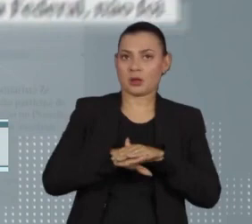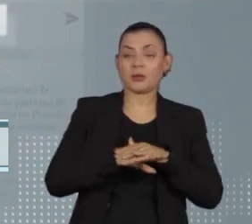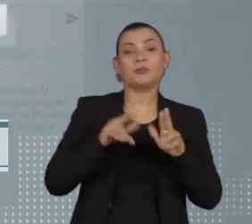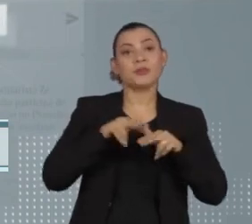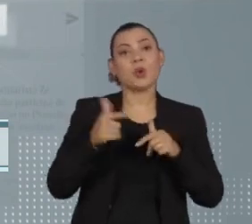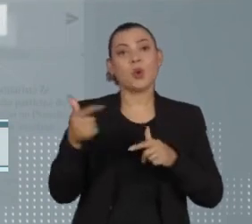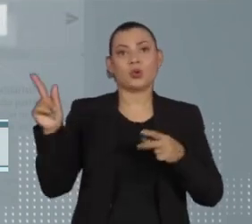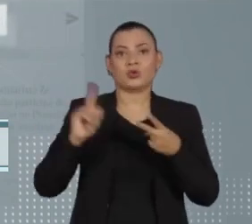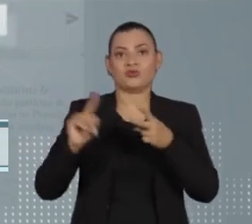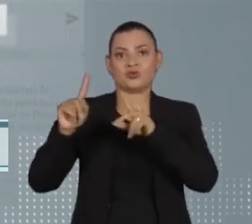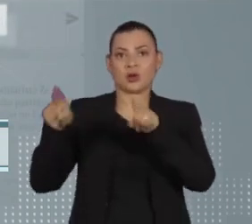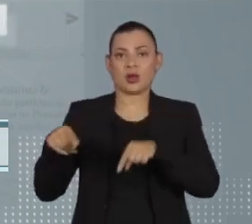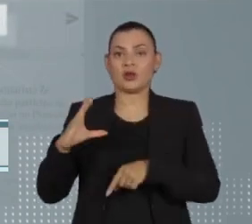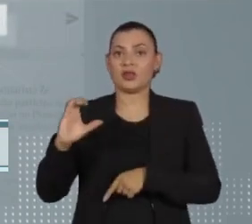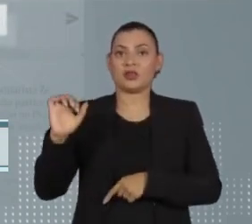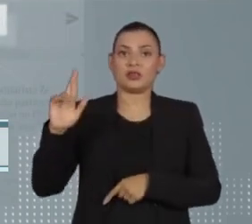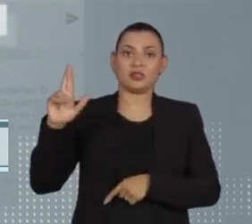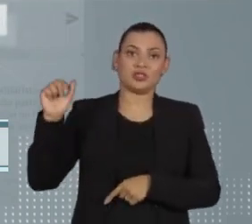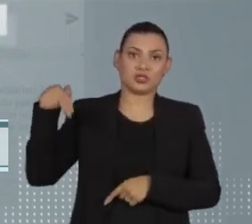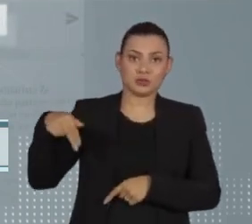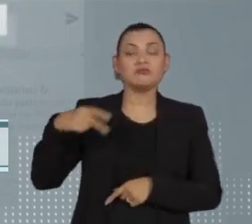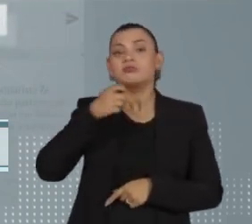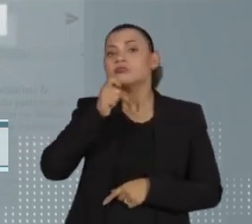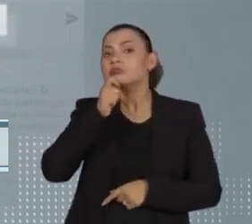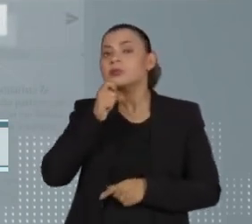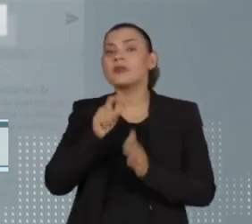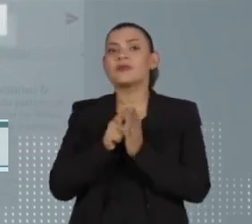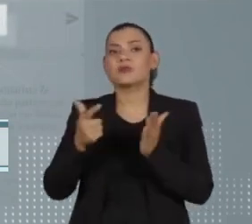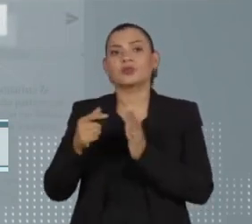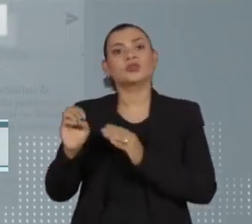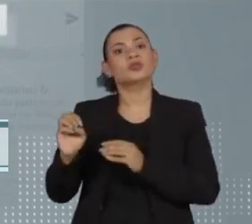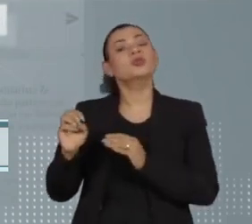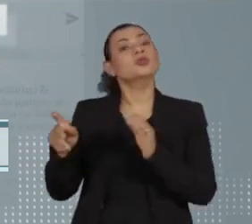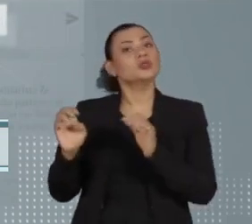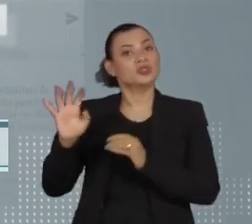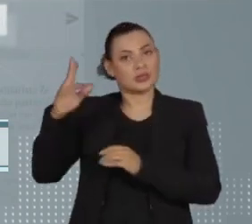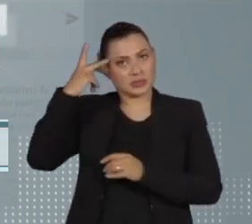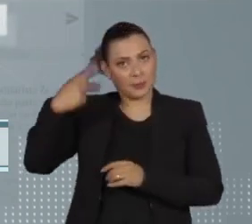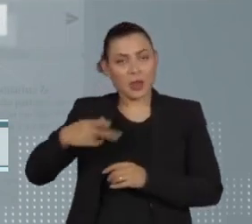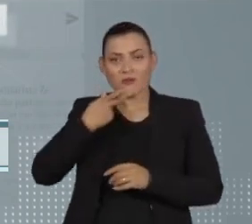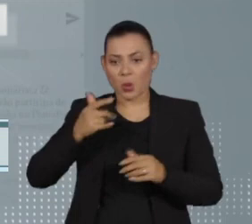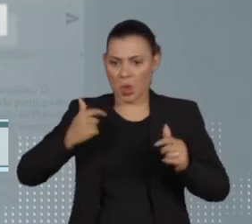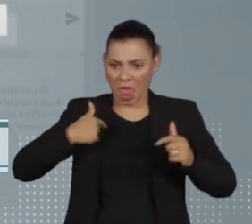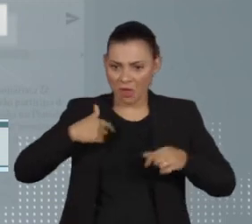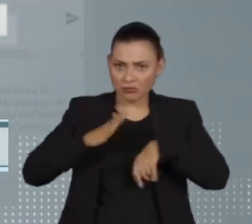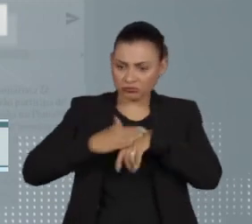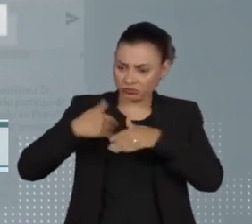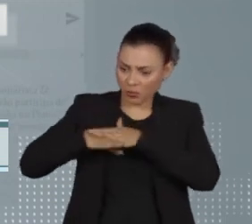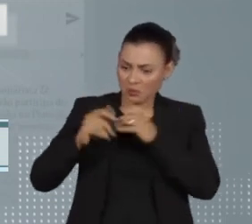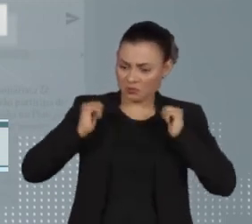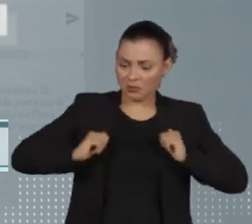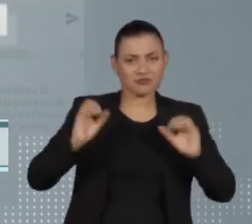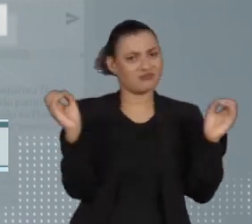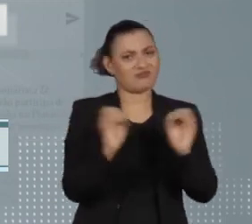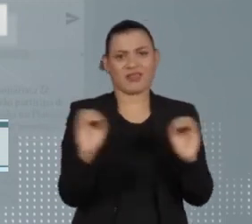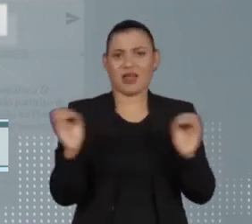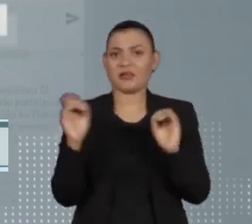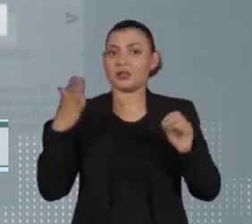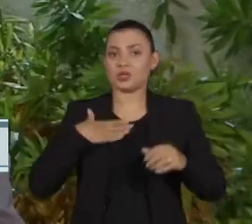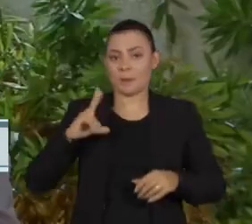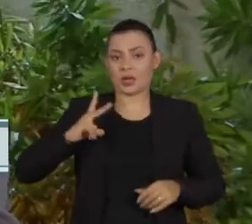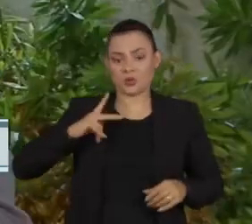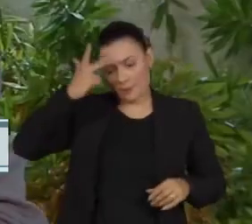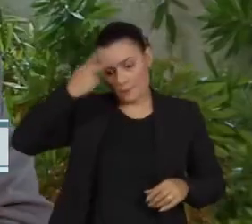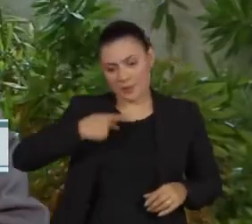Christian Vargas, informou ao jornal Folha de São Paulo que não transportou nenhum pacote e que desembarcou somente com a bagagem